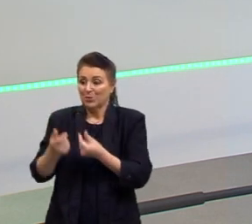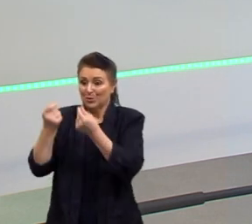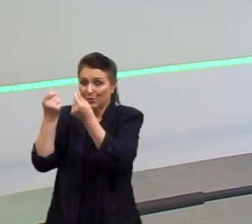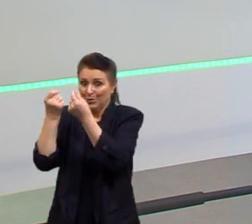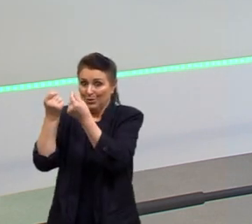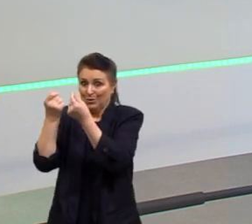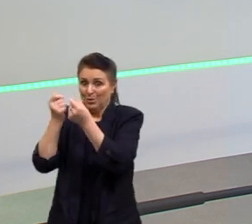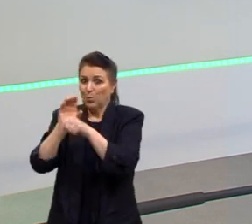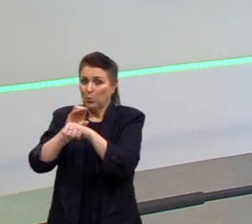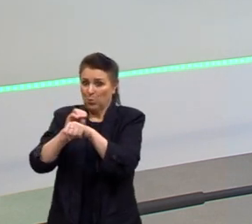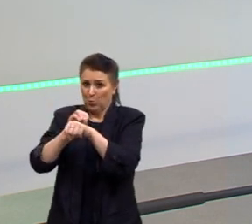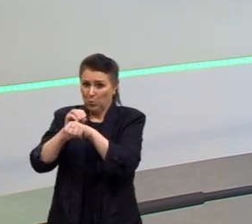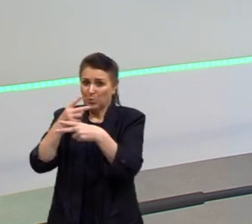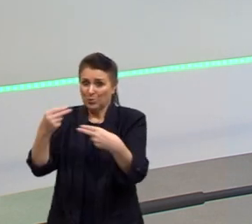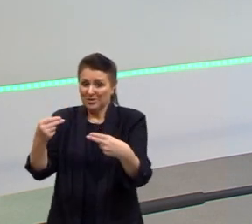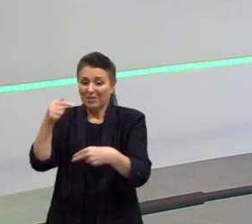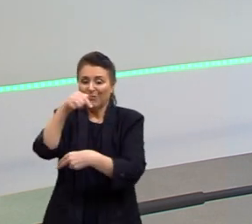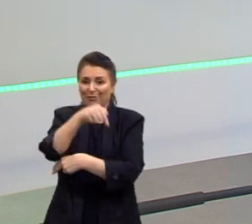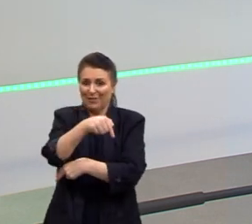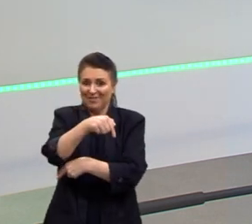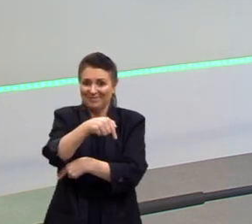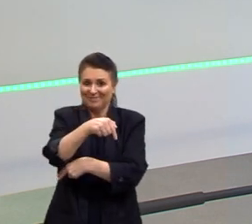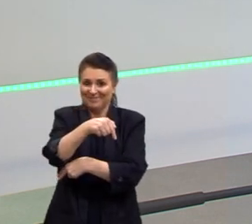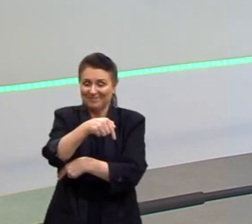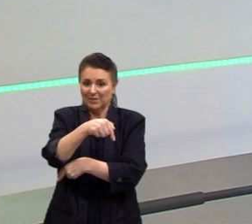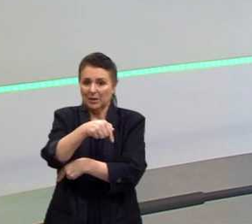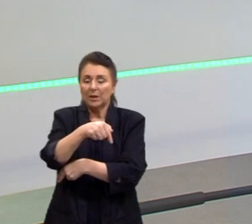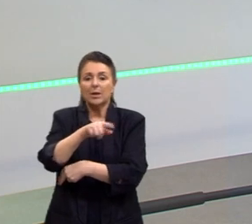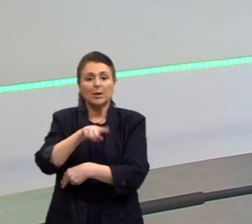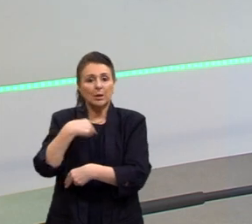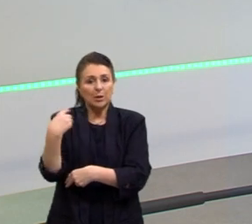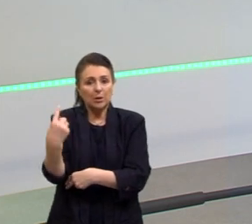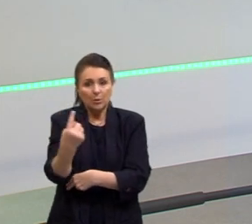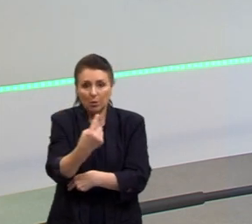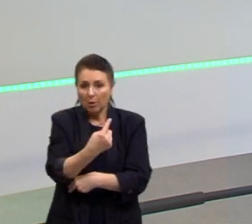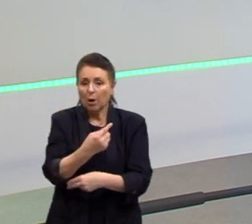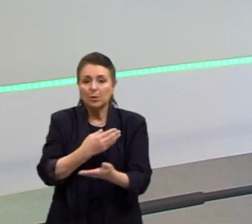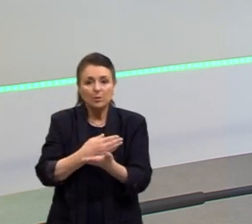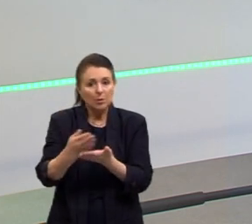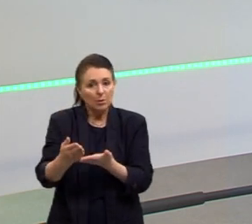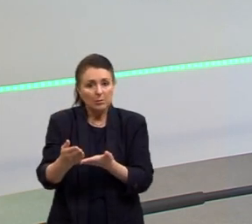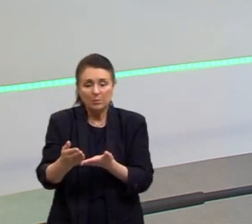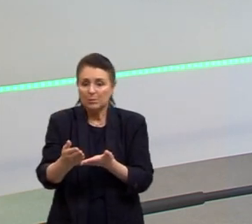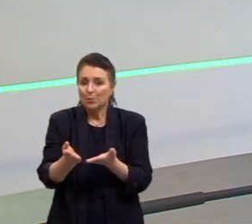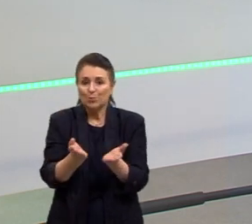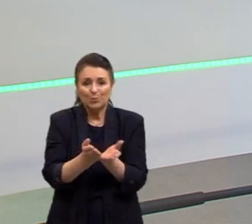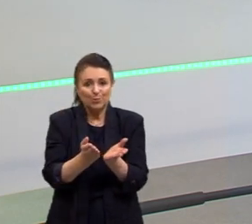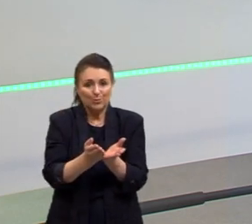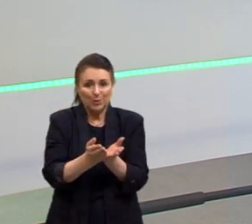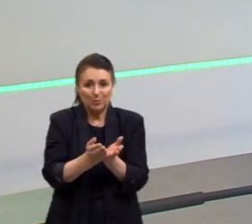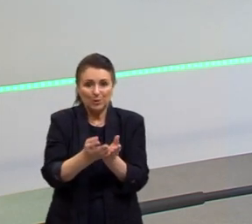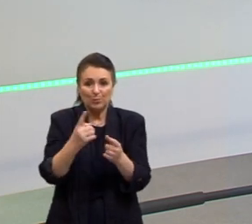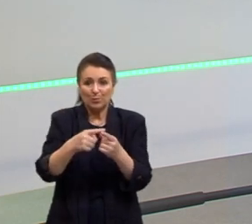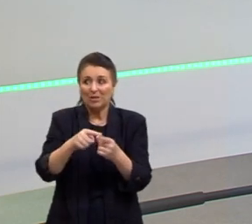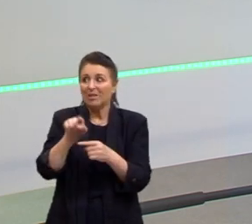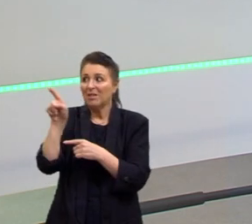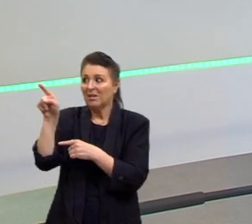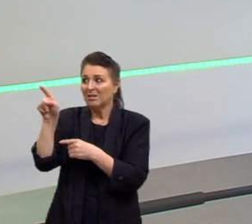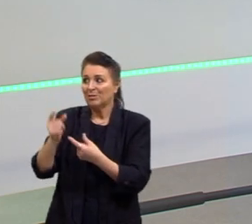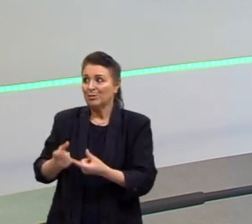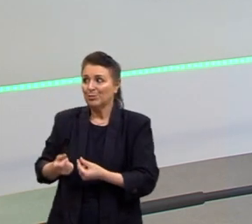fazendo a nossa pobreza para enriquecer o outro, em vez de fazermos a nossa riqueza.